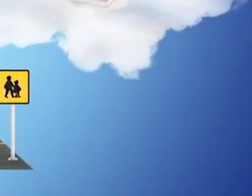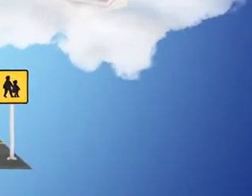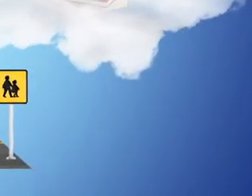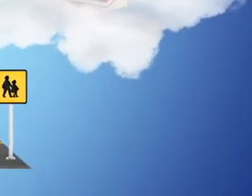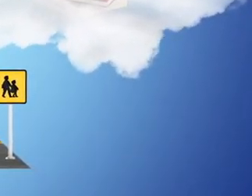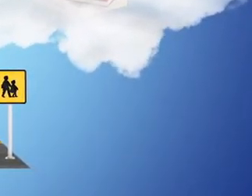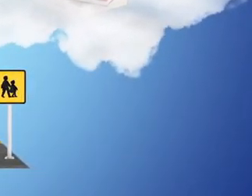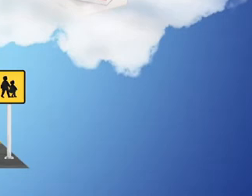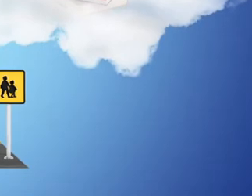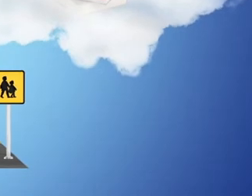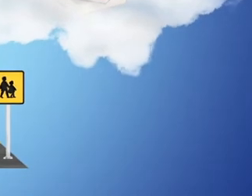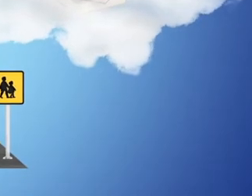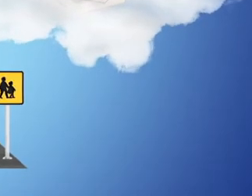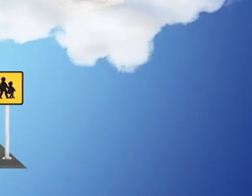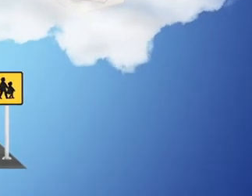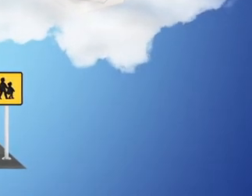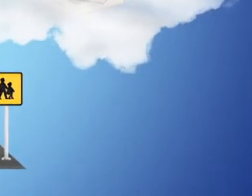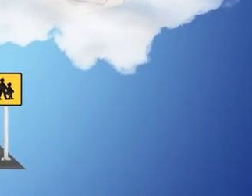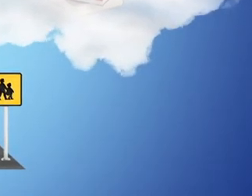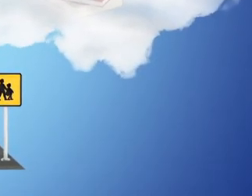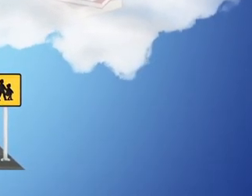de vocês.